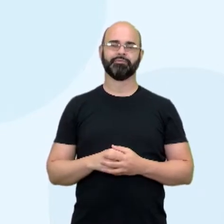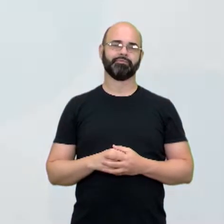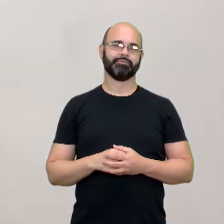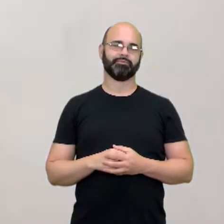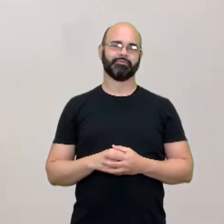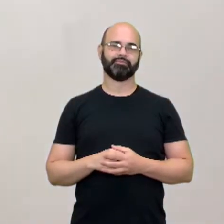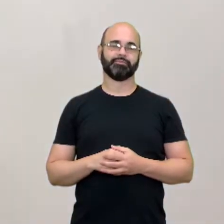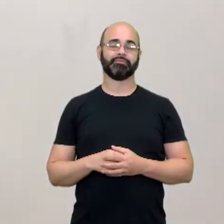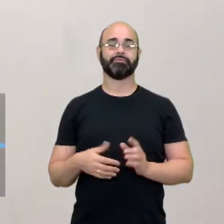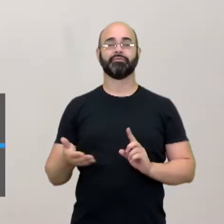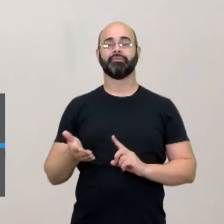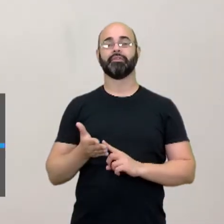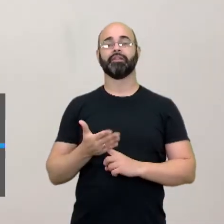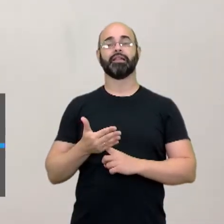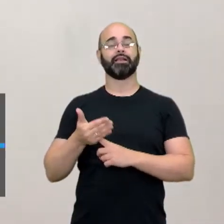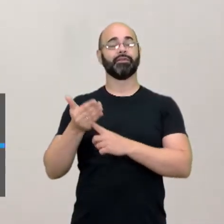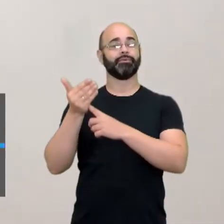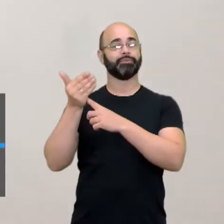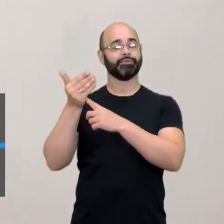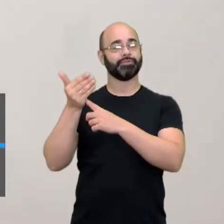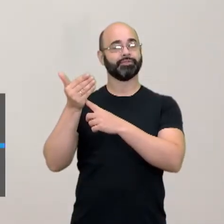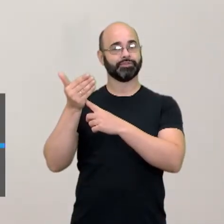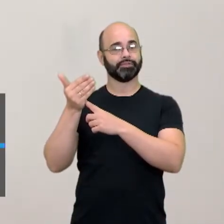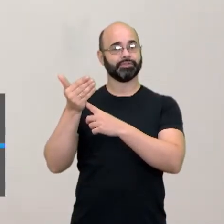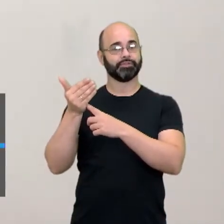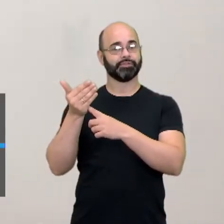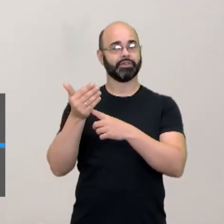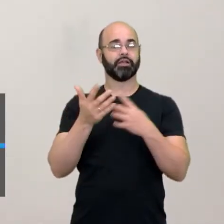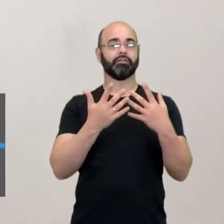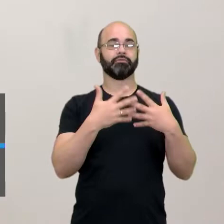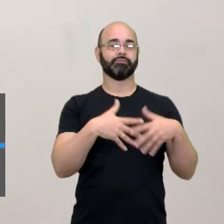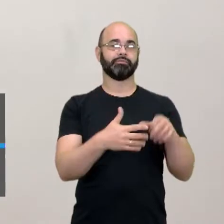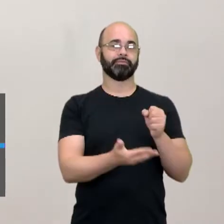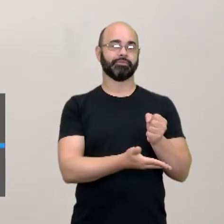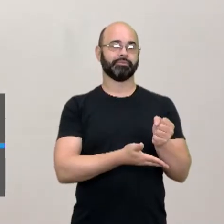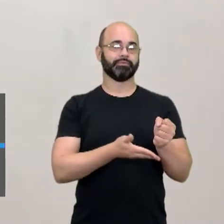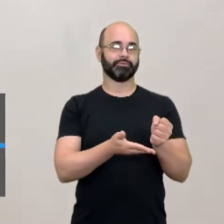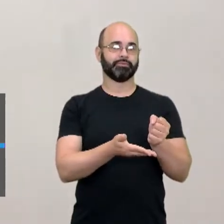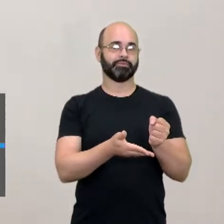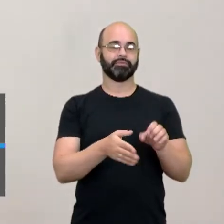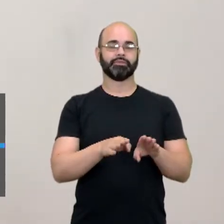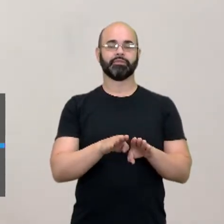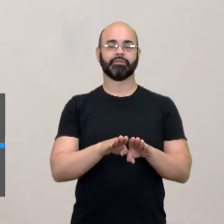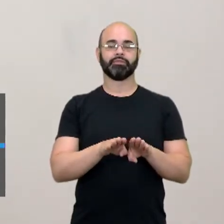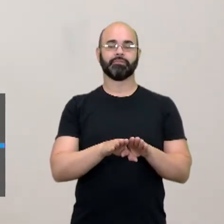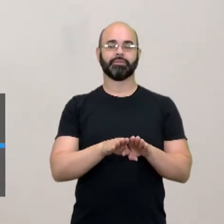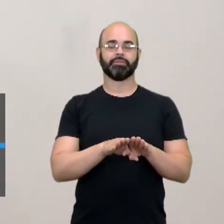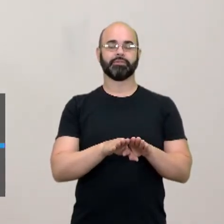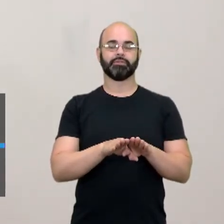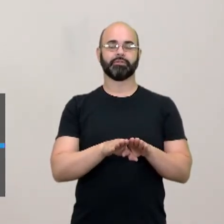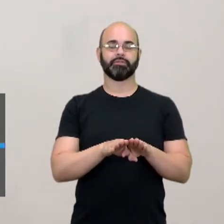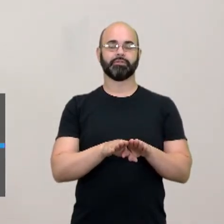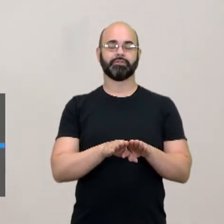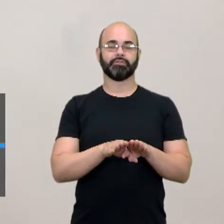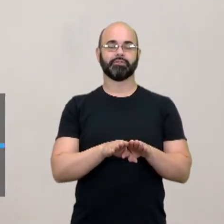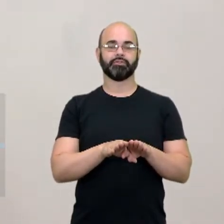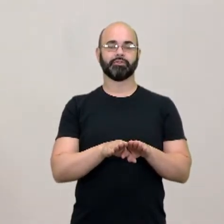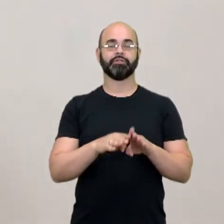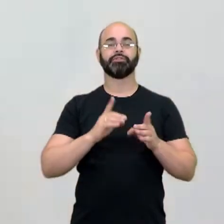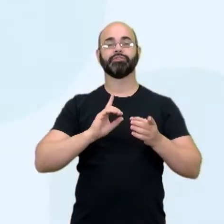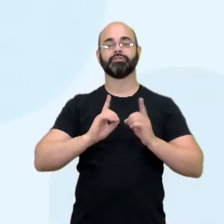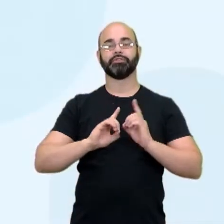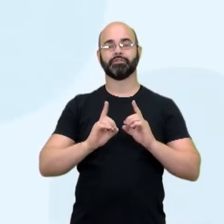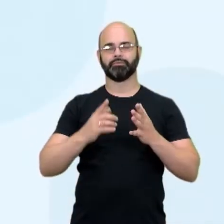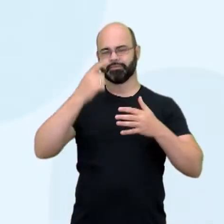tecnologias na estruturação e nas dinâmicas. Vamos falar, então, um pouquinho de um